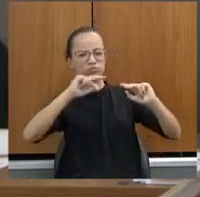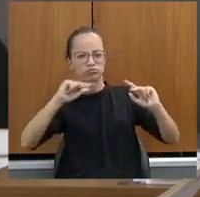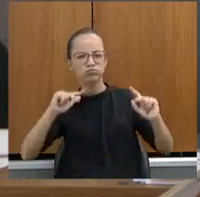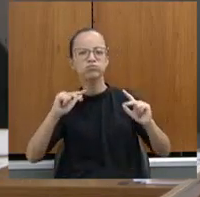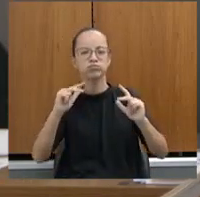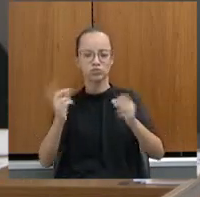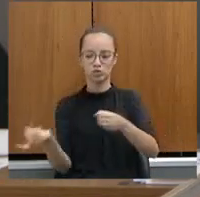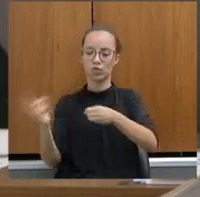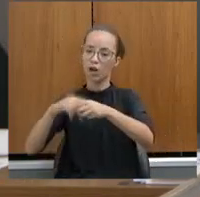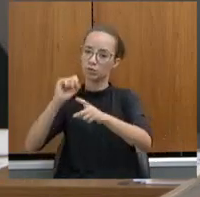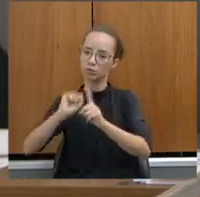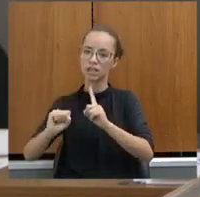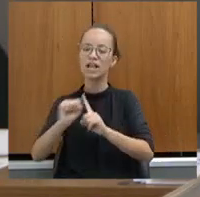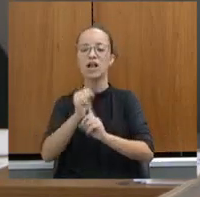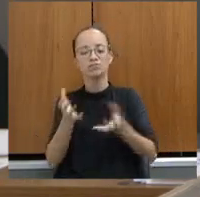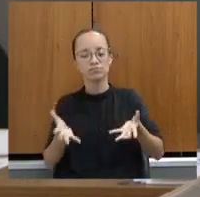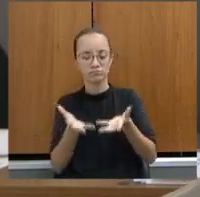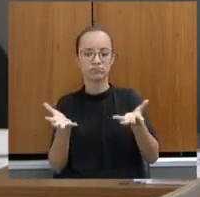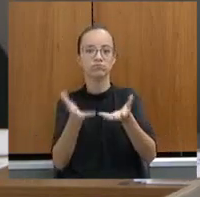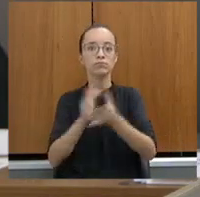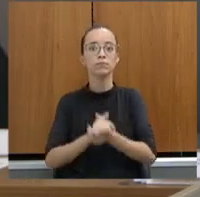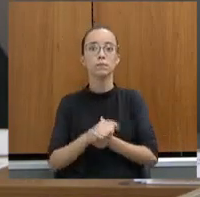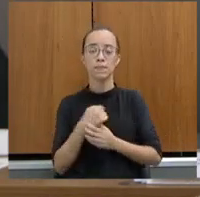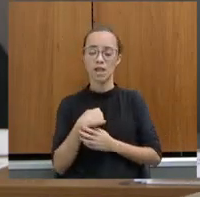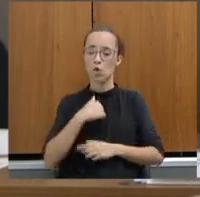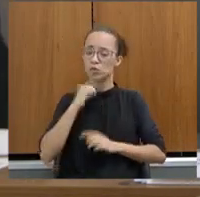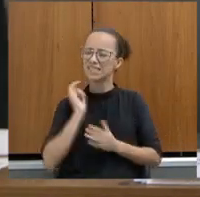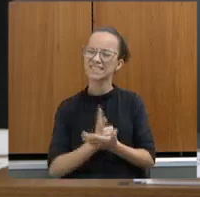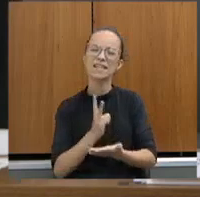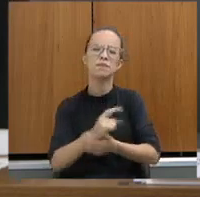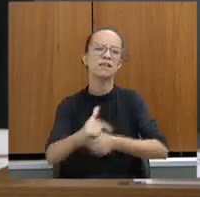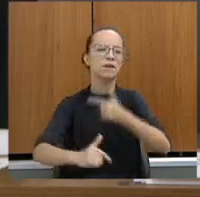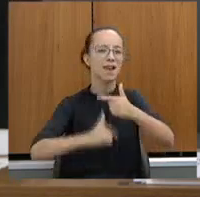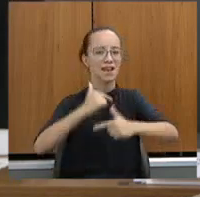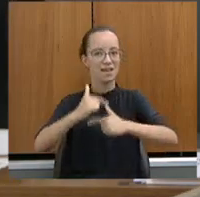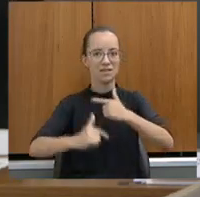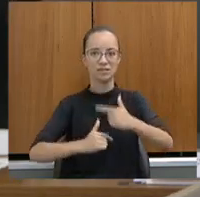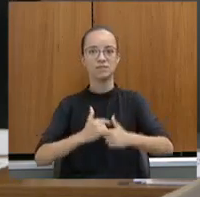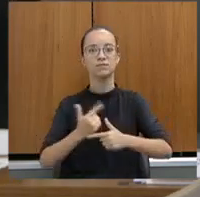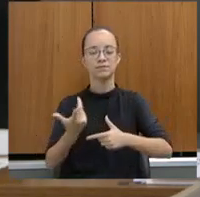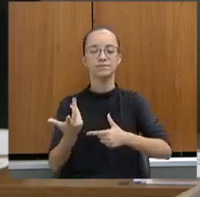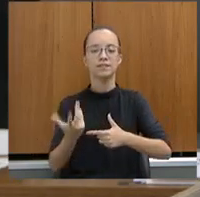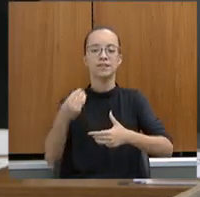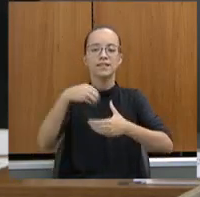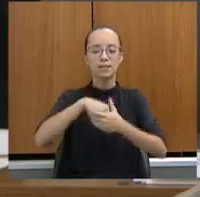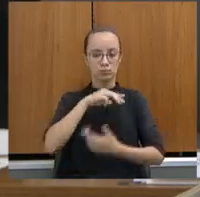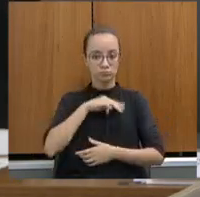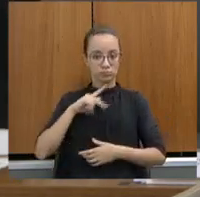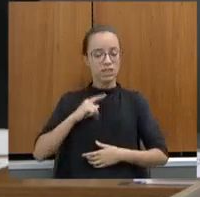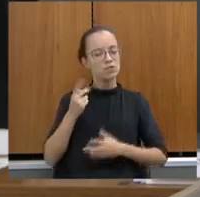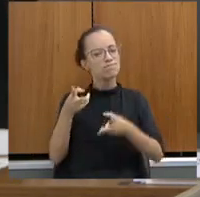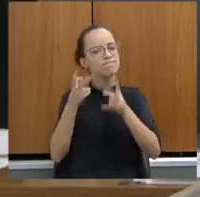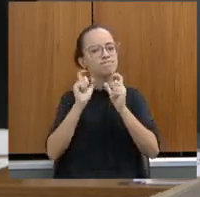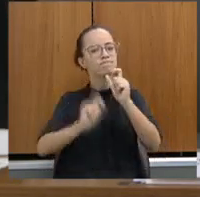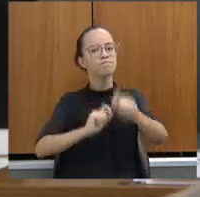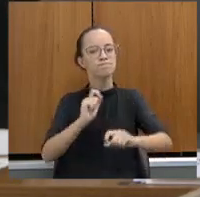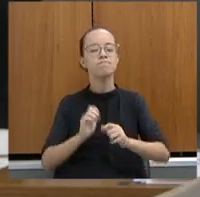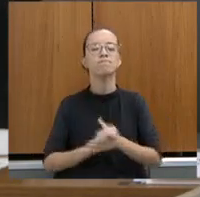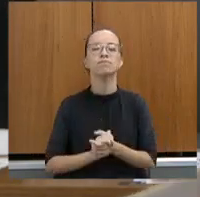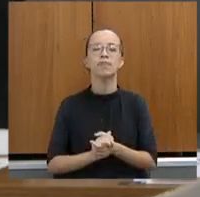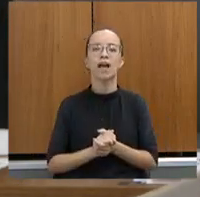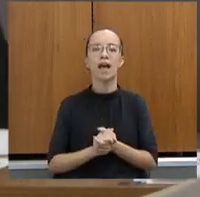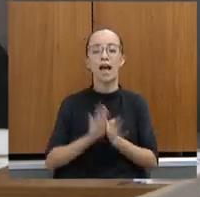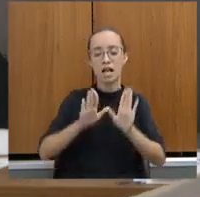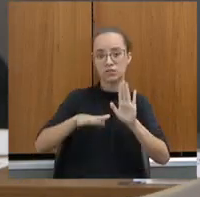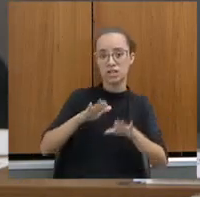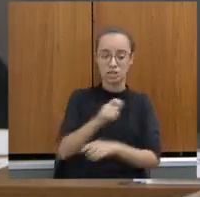sempre, eu, como sempre lidei com o sistema prisional, no Ministério Público, eu sempre percebi o seguinte, eu levava, muitas